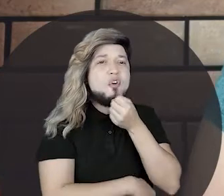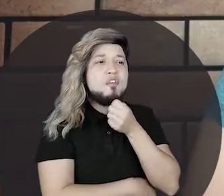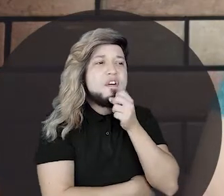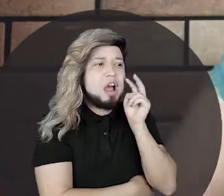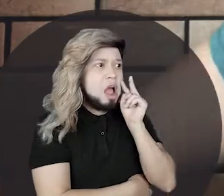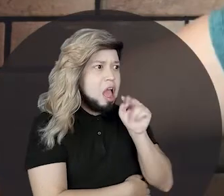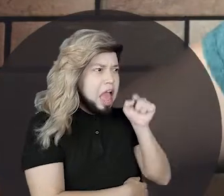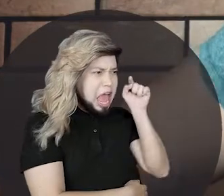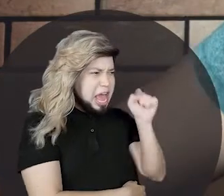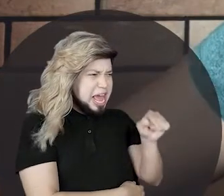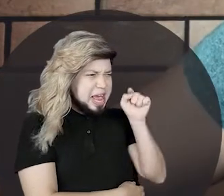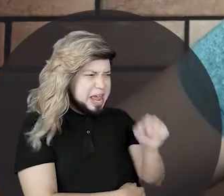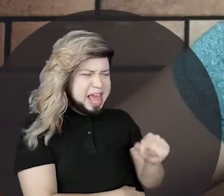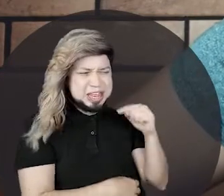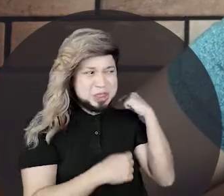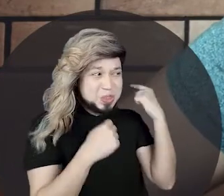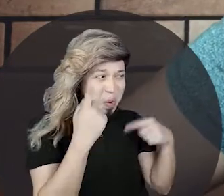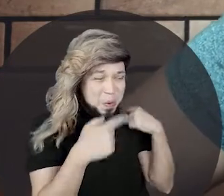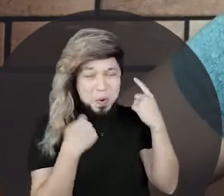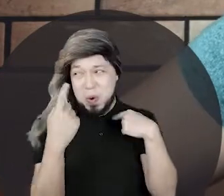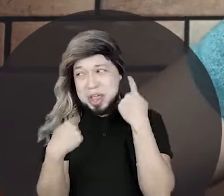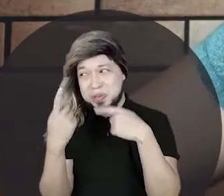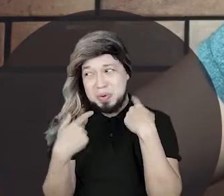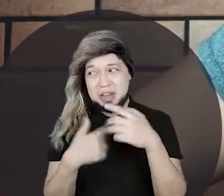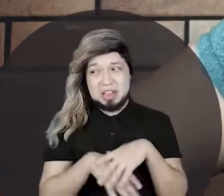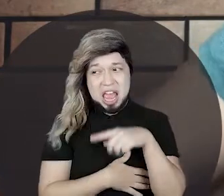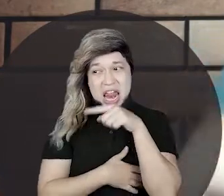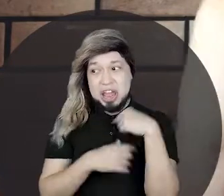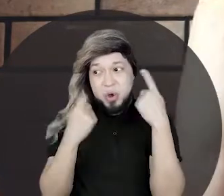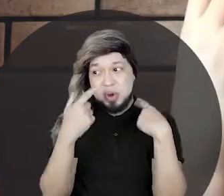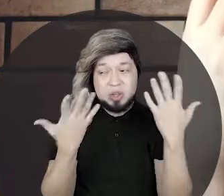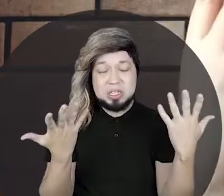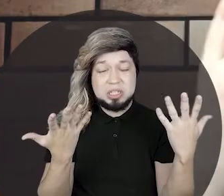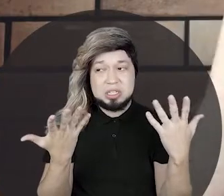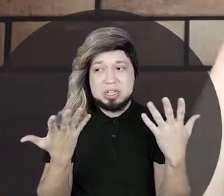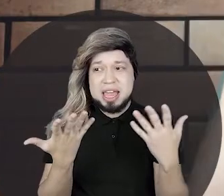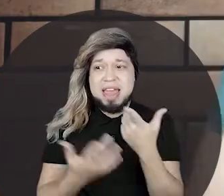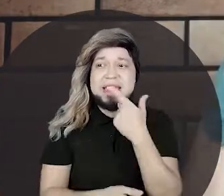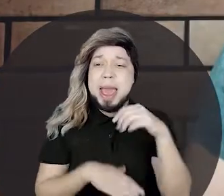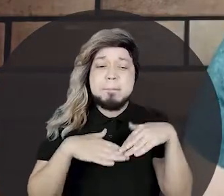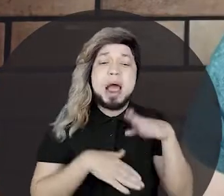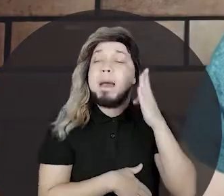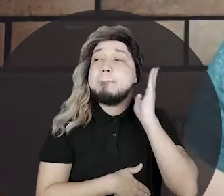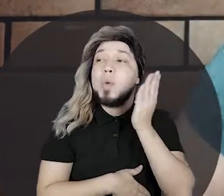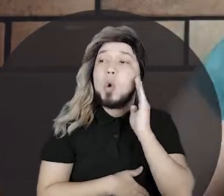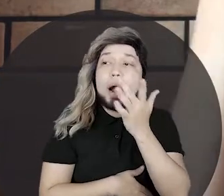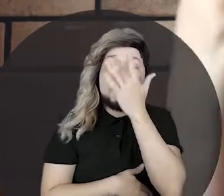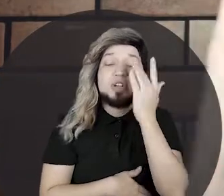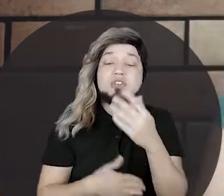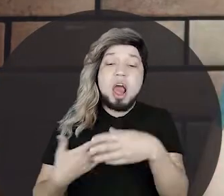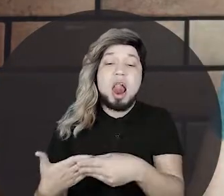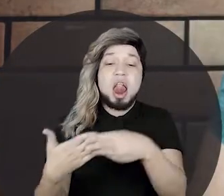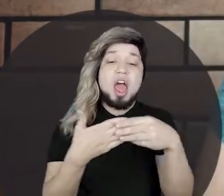parou e disse, Eita, bicho, um doido esse velho. Vale, meu Deus, esse mundo tá perdido. Quem é mais bom, hein? É